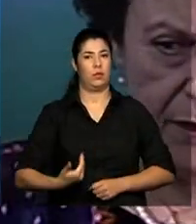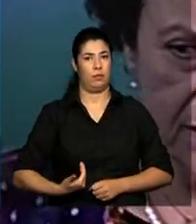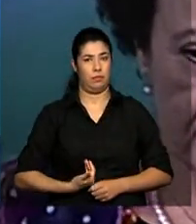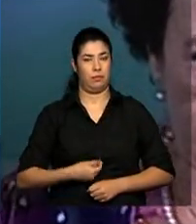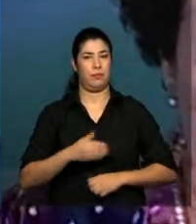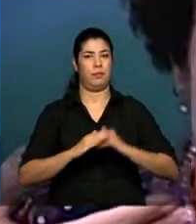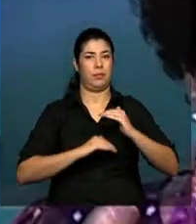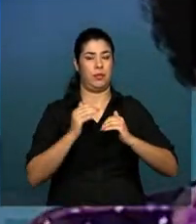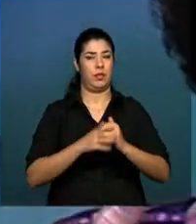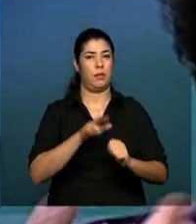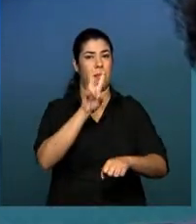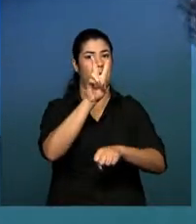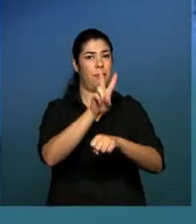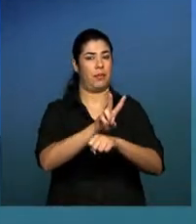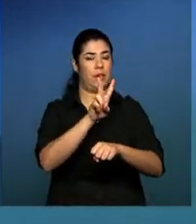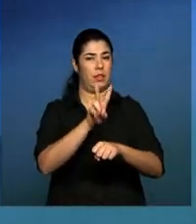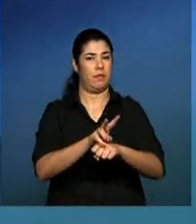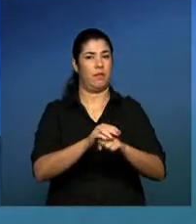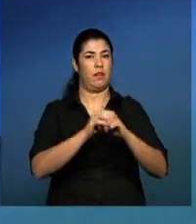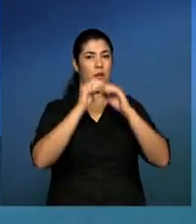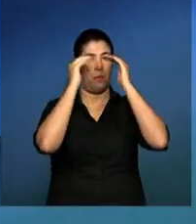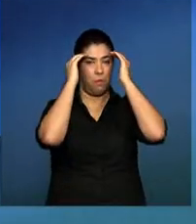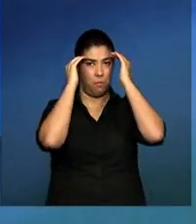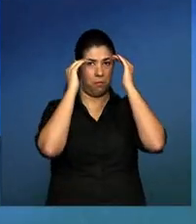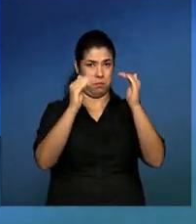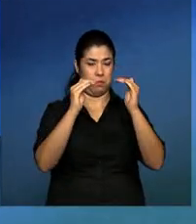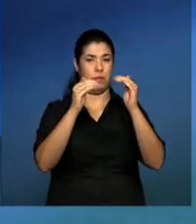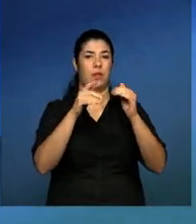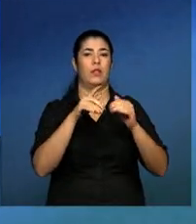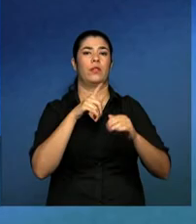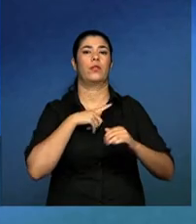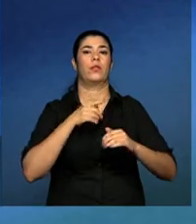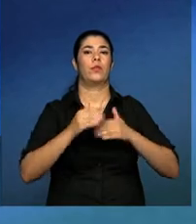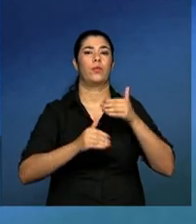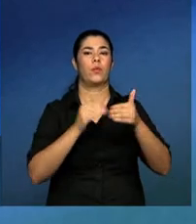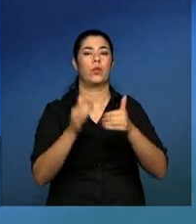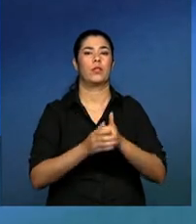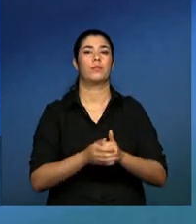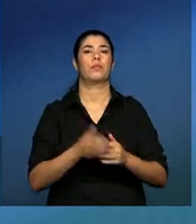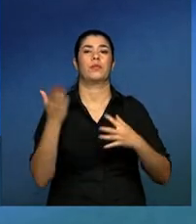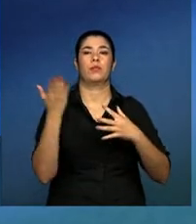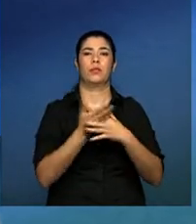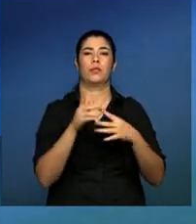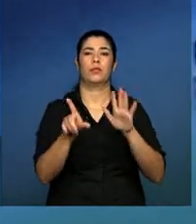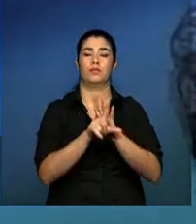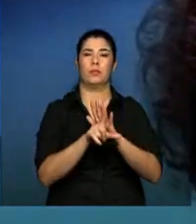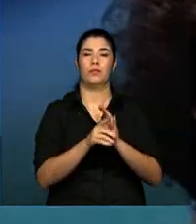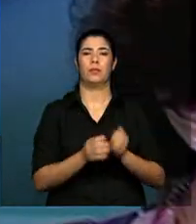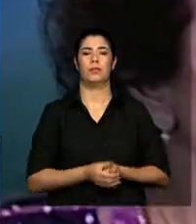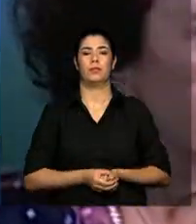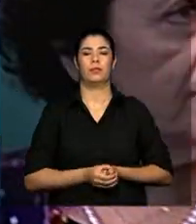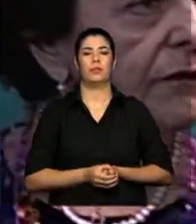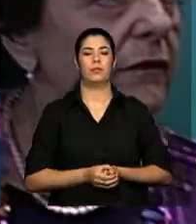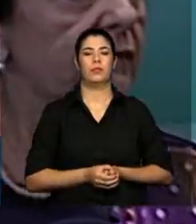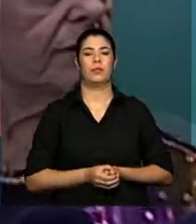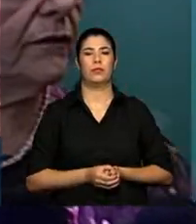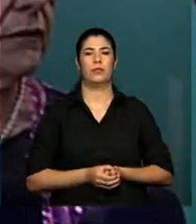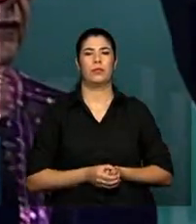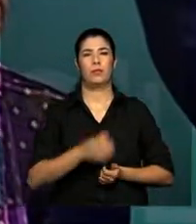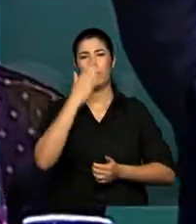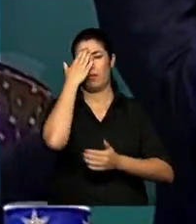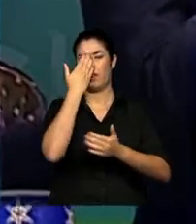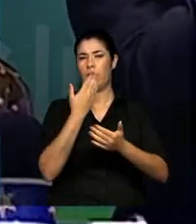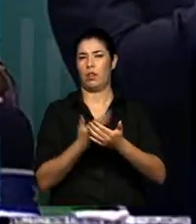preservar também o devido processo legal e a perseguição criminal. A senhora tem dizer que essa integração pode ajudar a